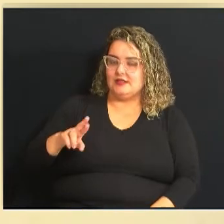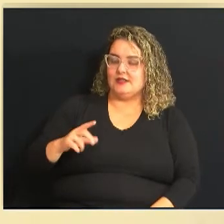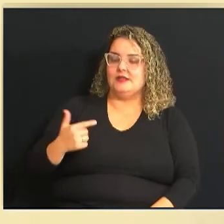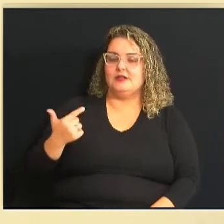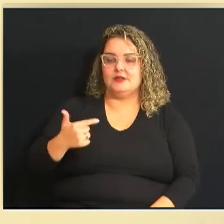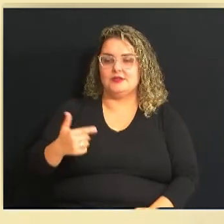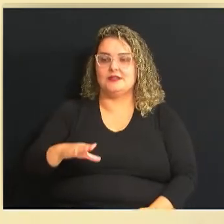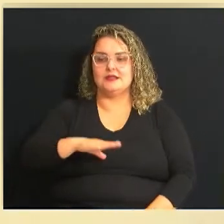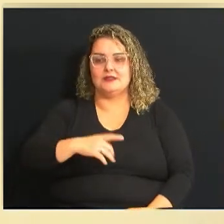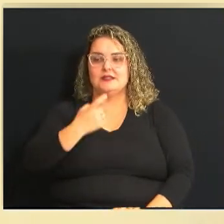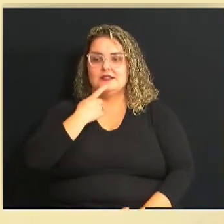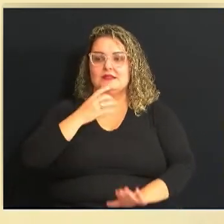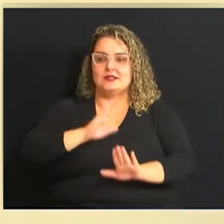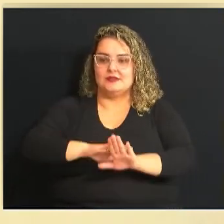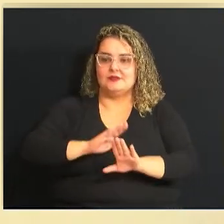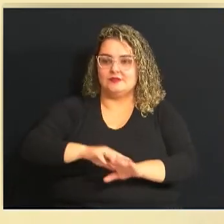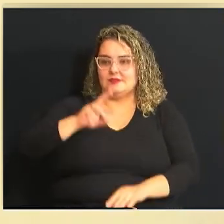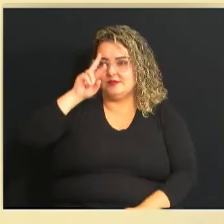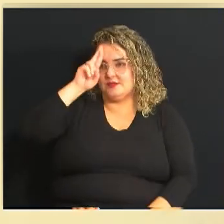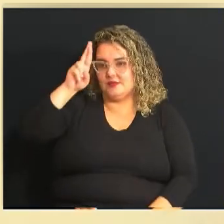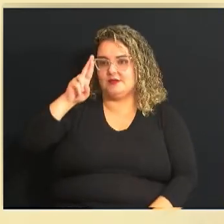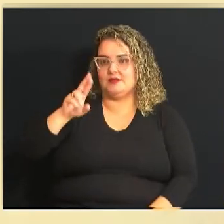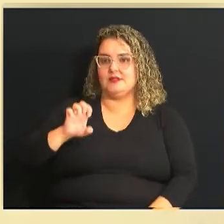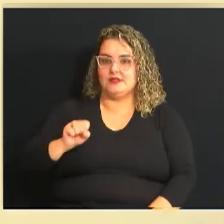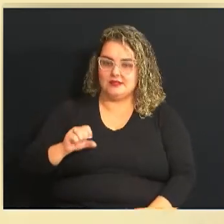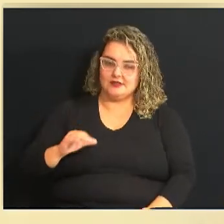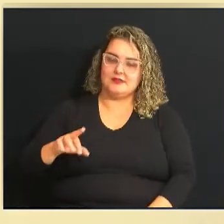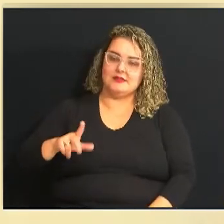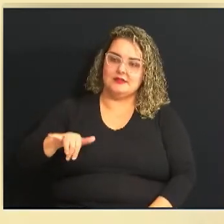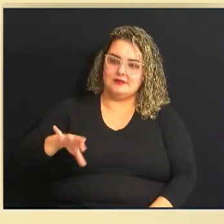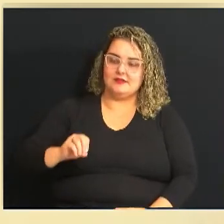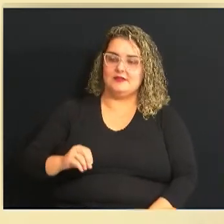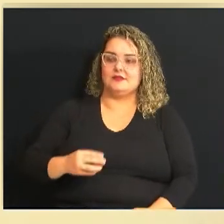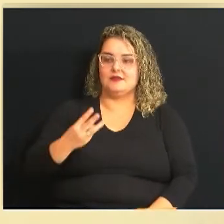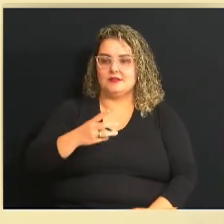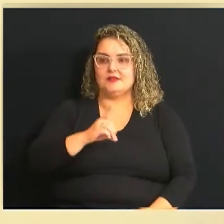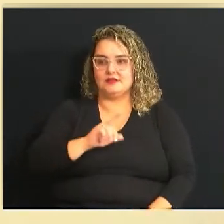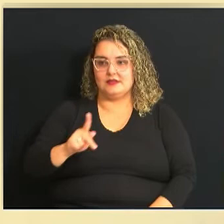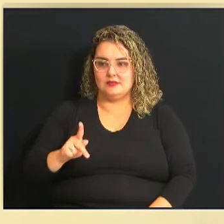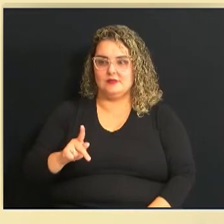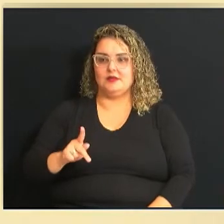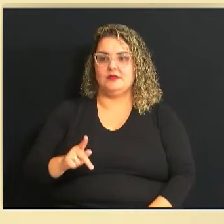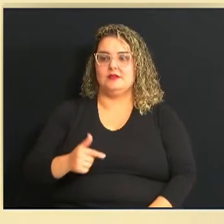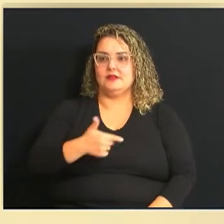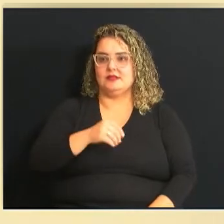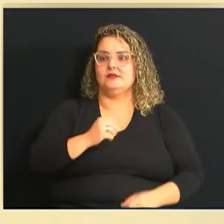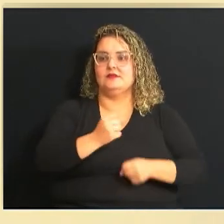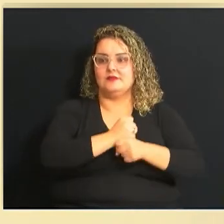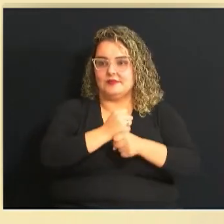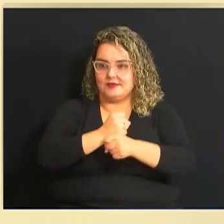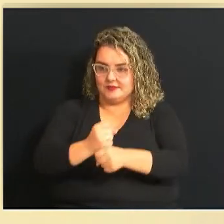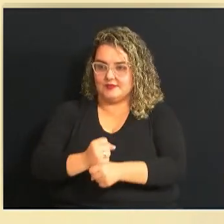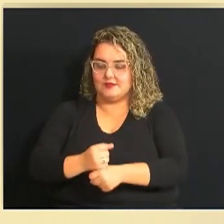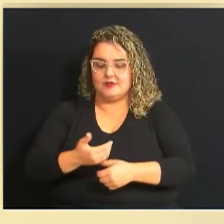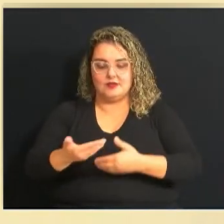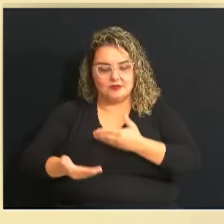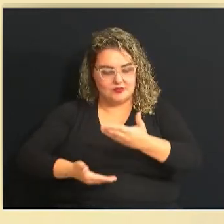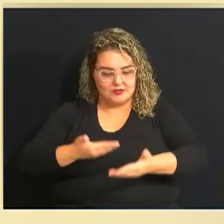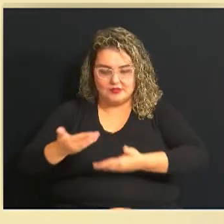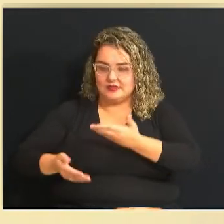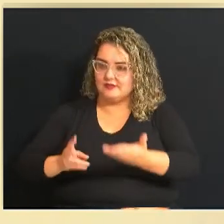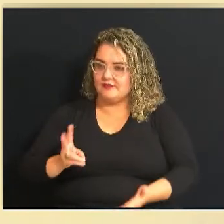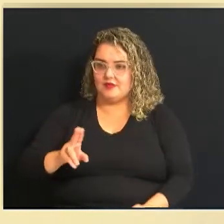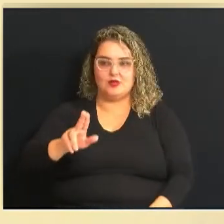DENTER II, Campinas, em exercício de chefia de escrivães do 3º DP de Campinas. Nesses 20 anos de